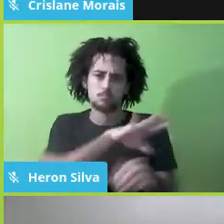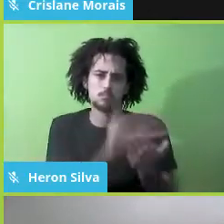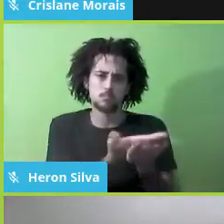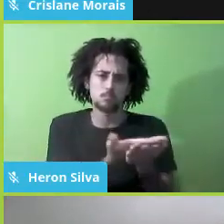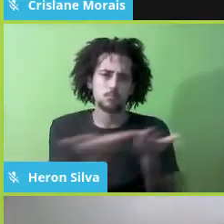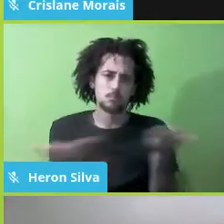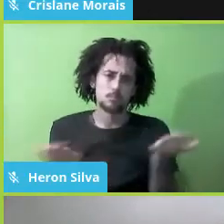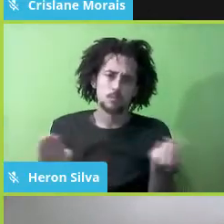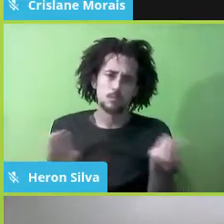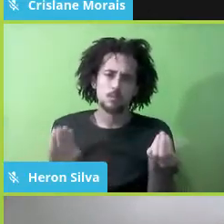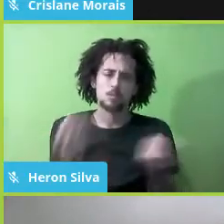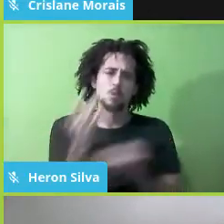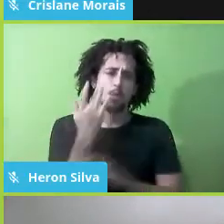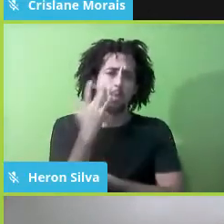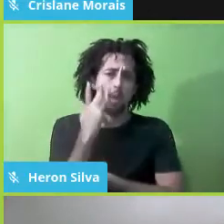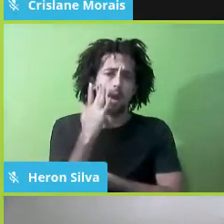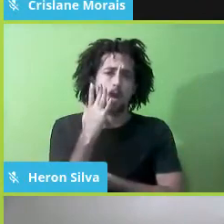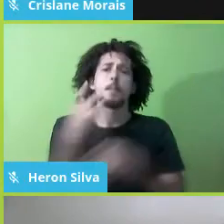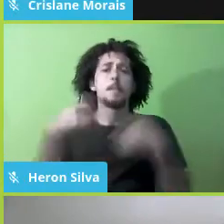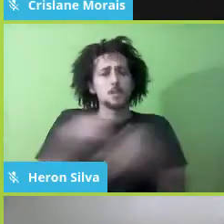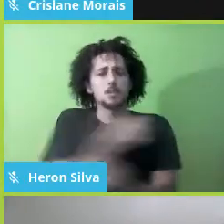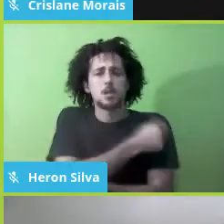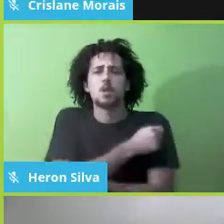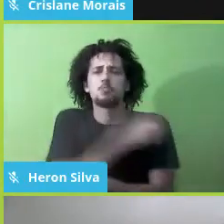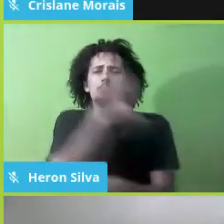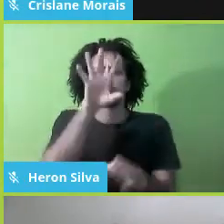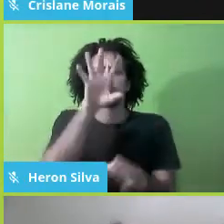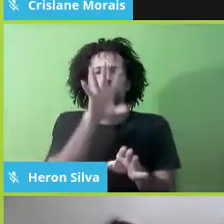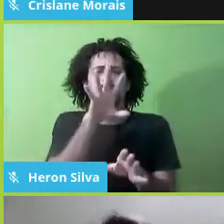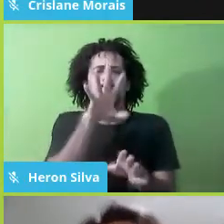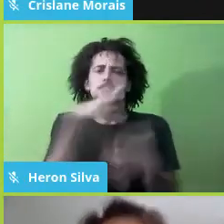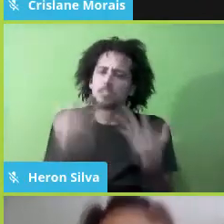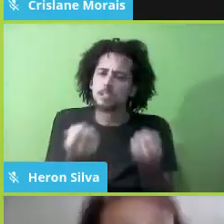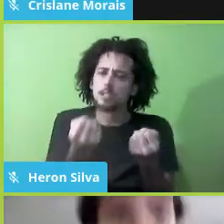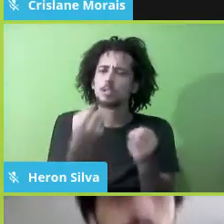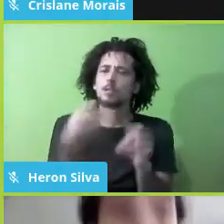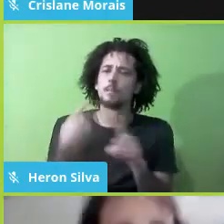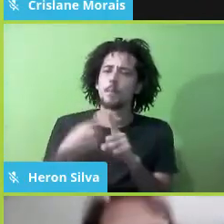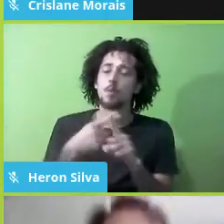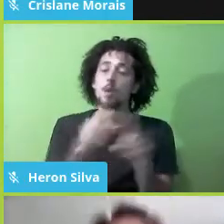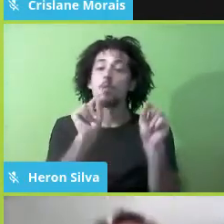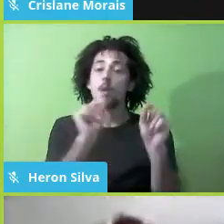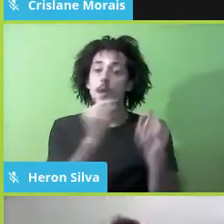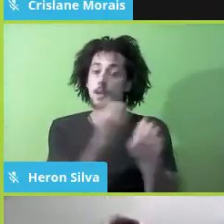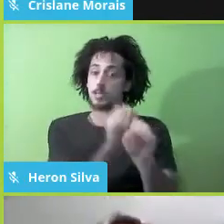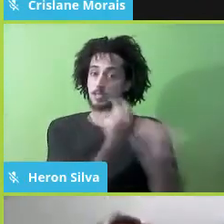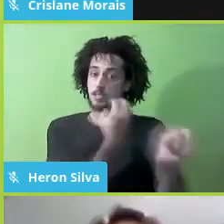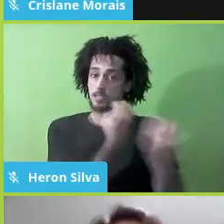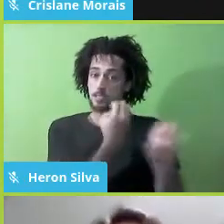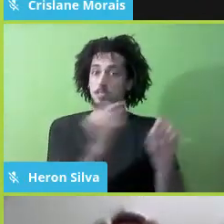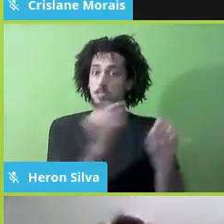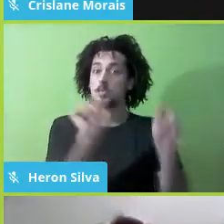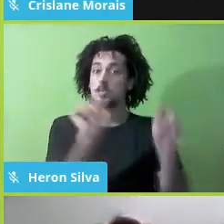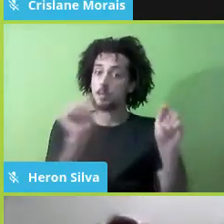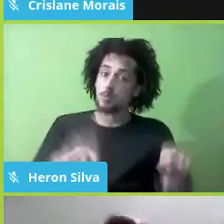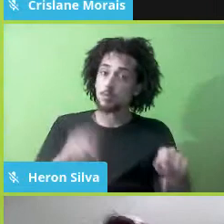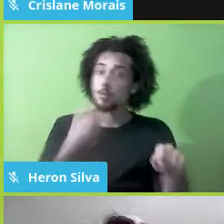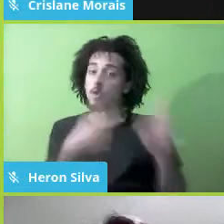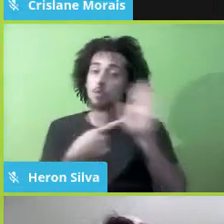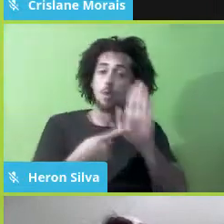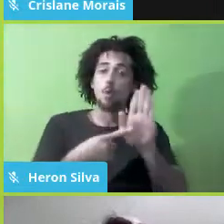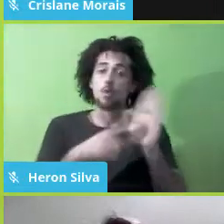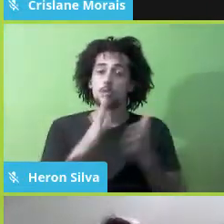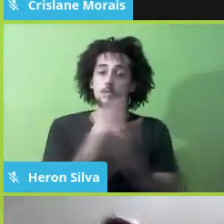sabe, que a UNE tem que abraçar porque o ensino remoto, ele é, ele mostra que ele tem as suas virtudes para